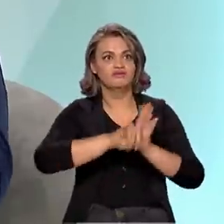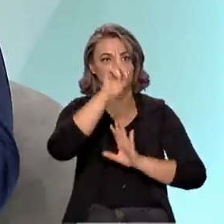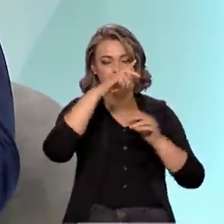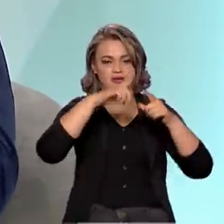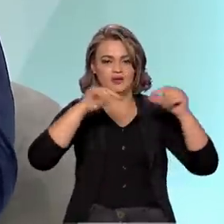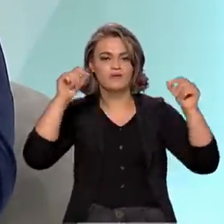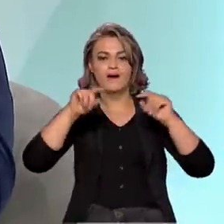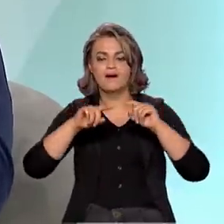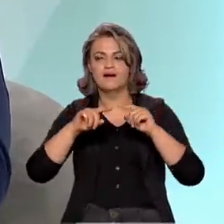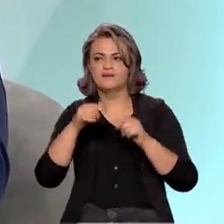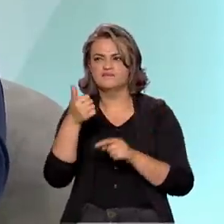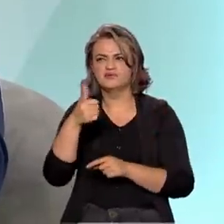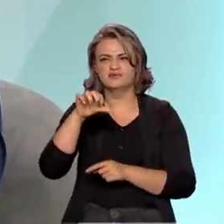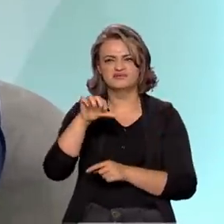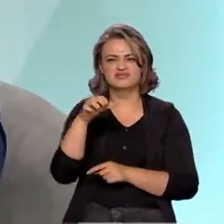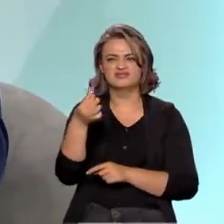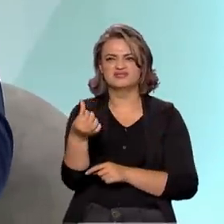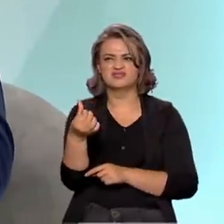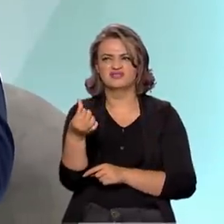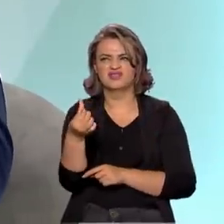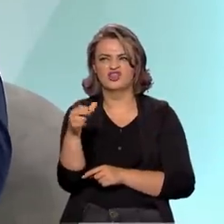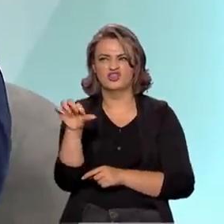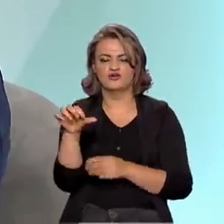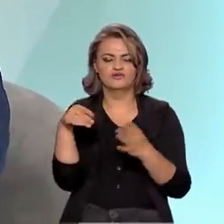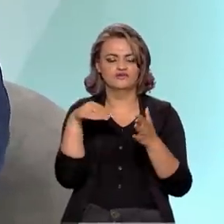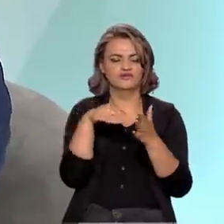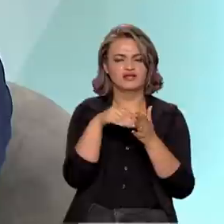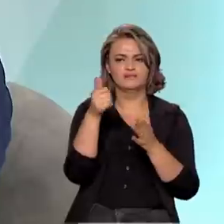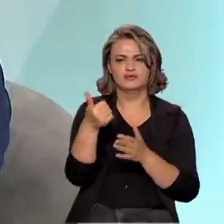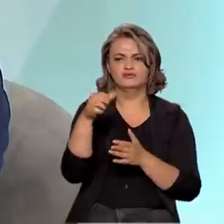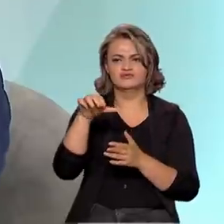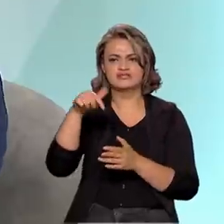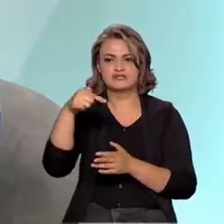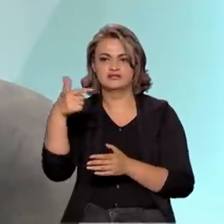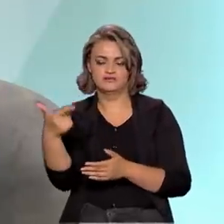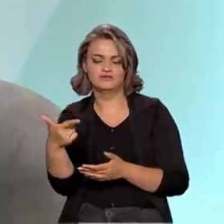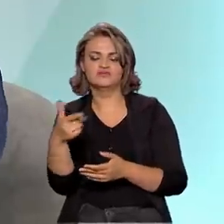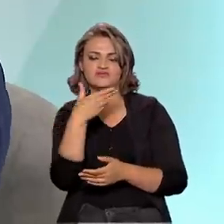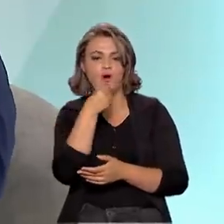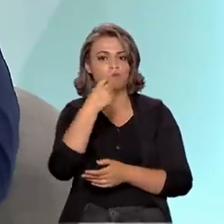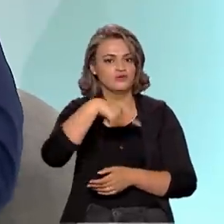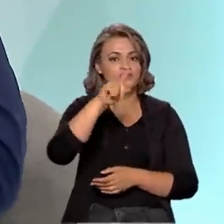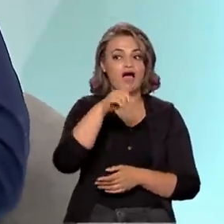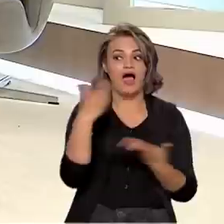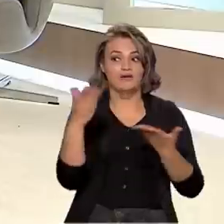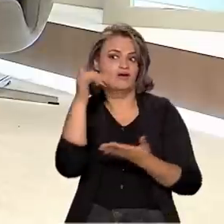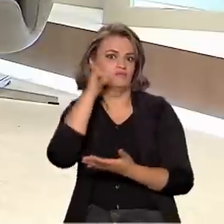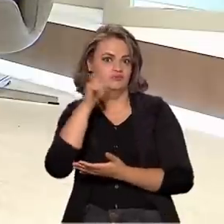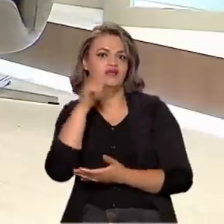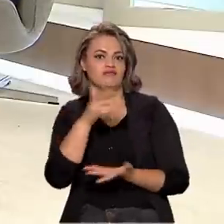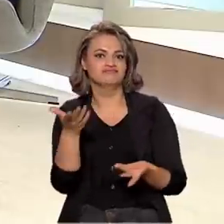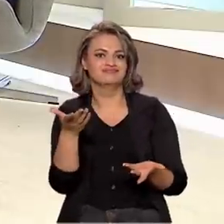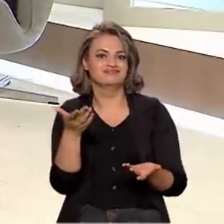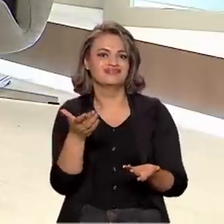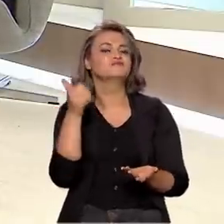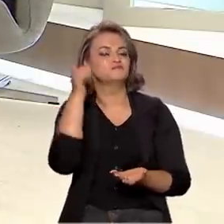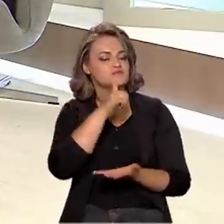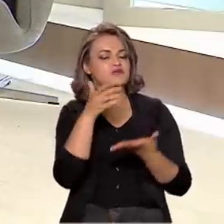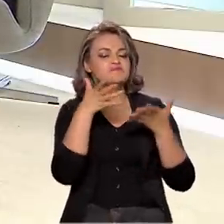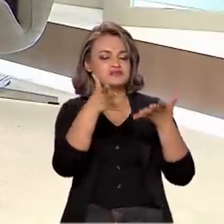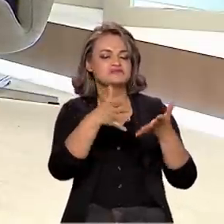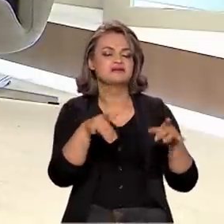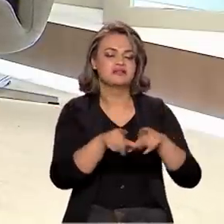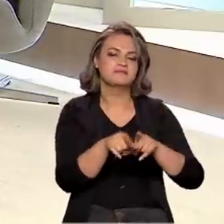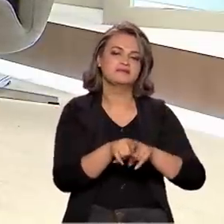entre 1969 e 1972. E agora a gente precisa ter a participação feminina nessas